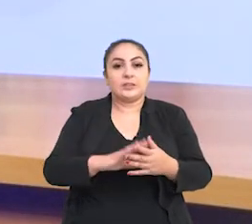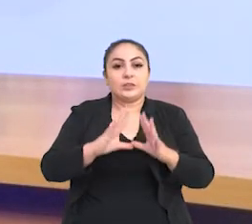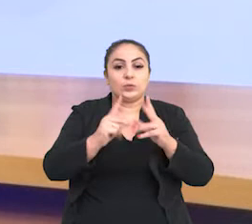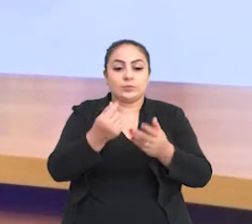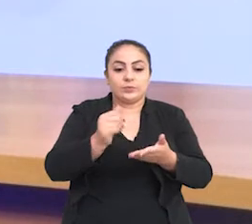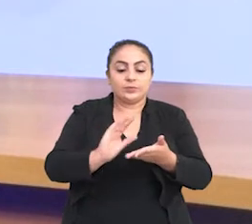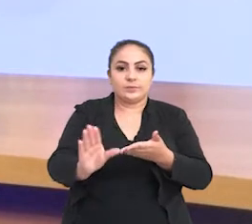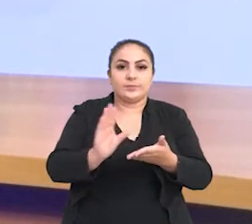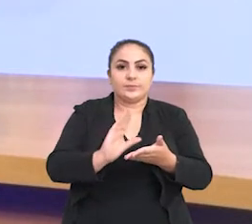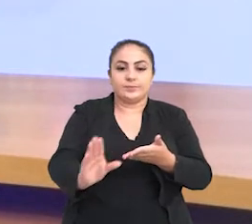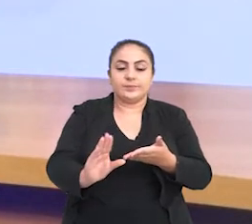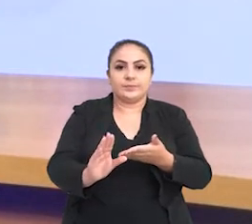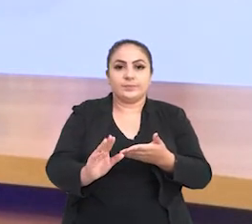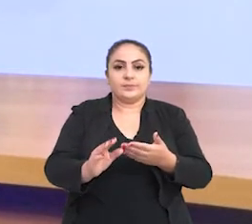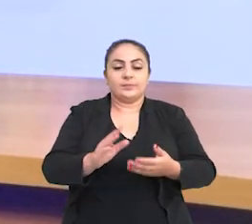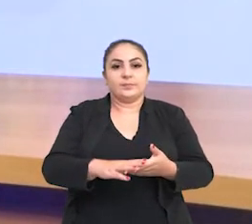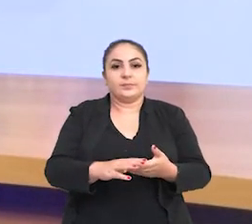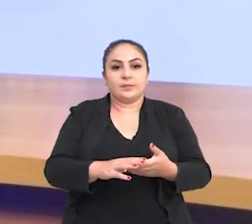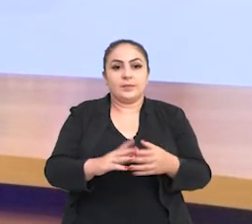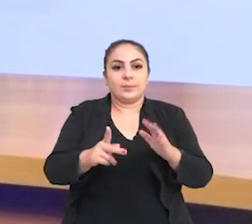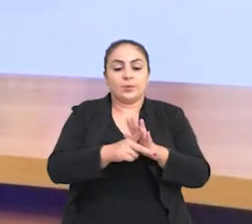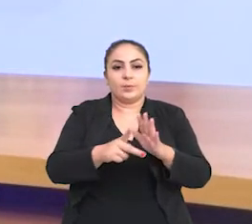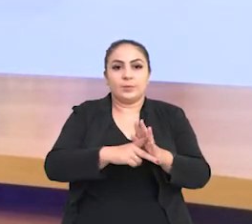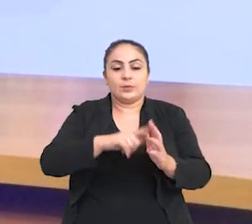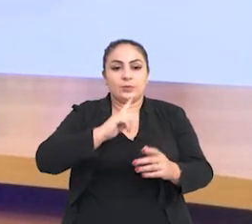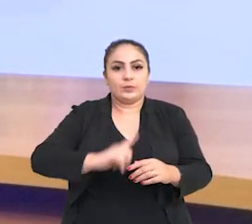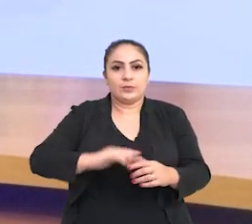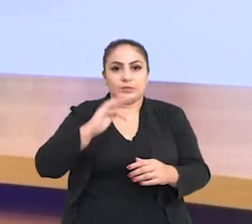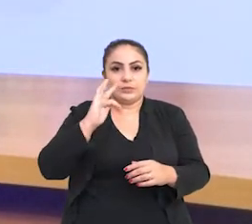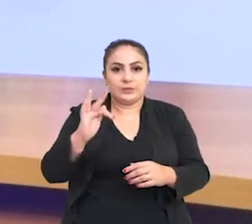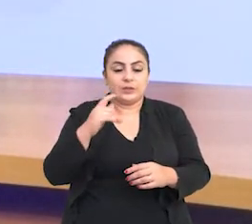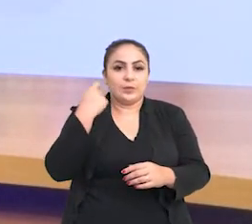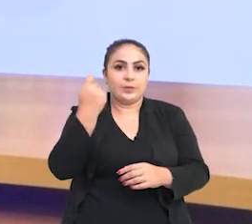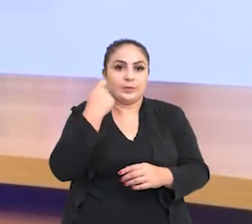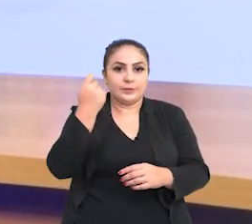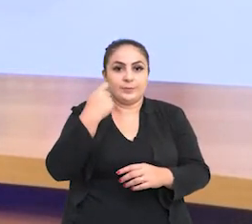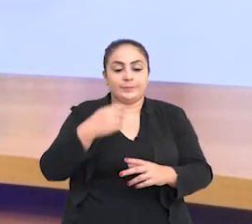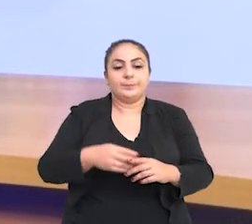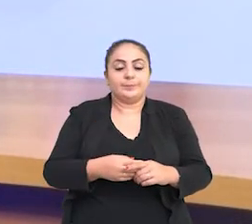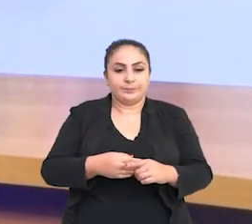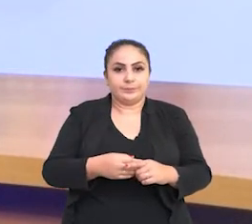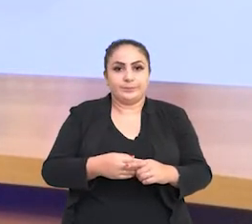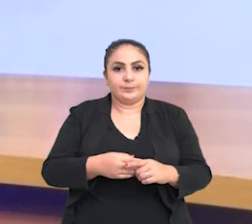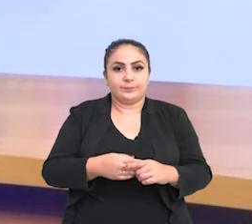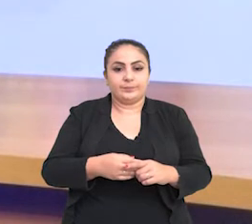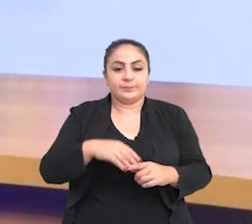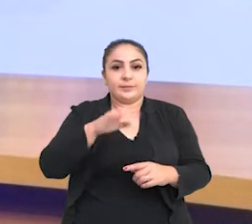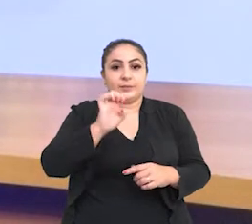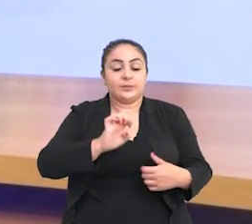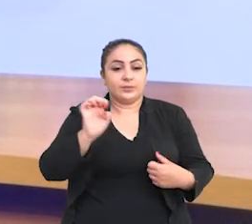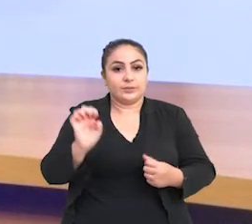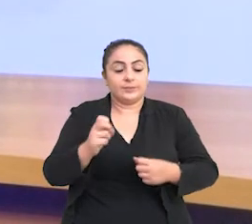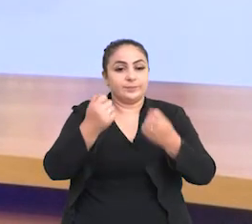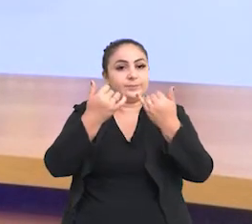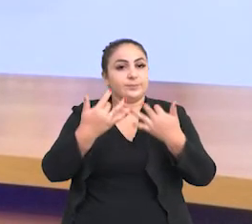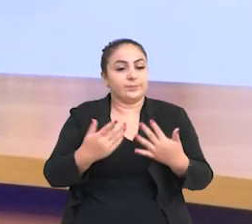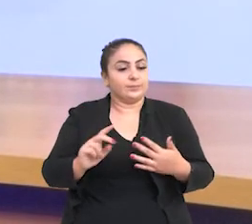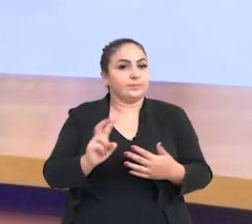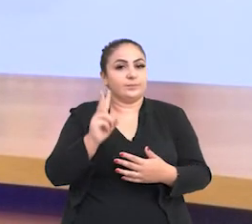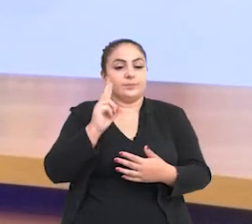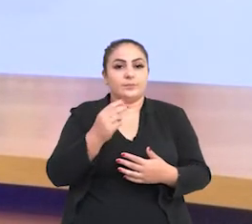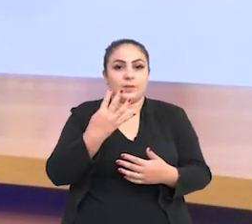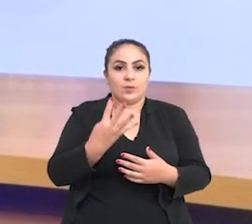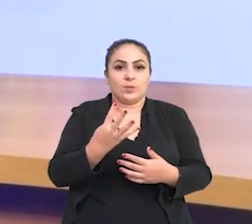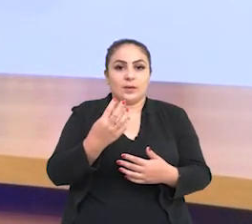contas sobre a destinação de recursos enviados pelo governo federal ao Rio Grande do Sul. Eduardo Leite